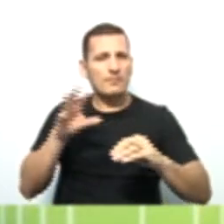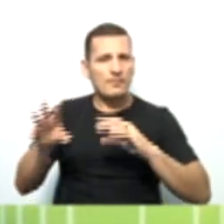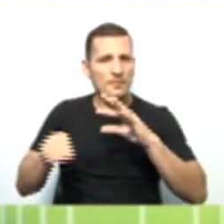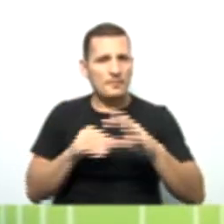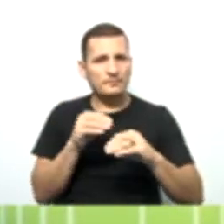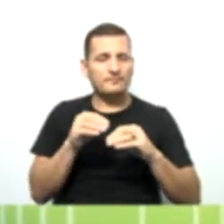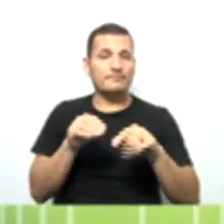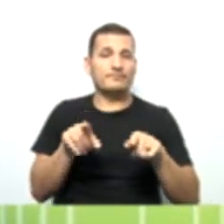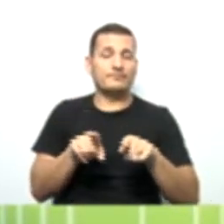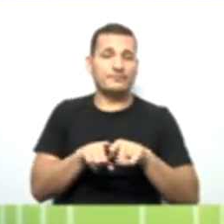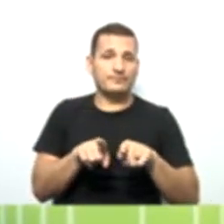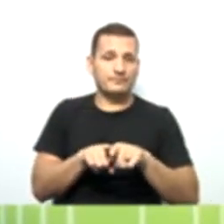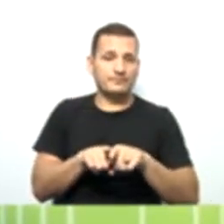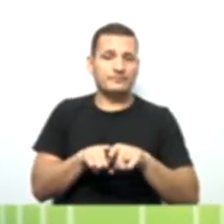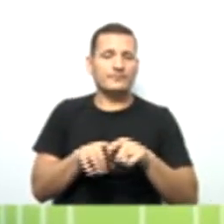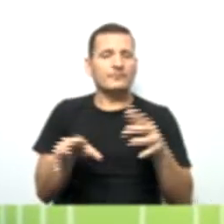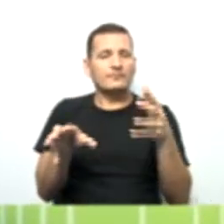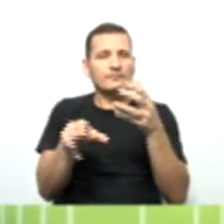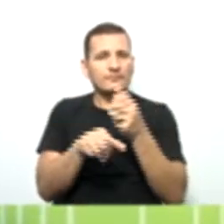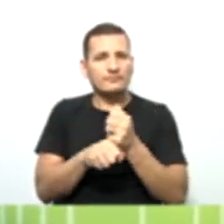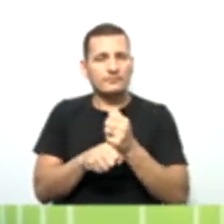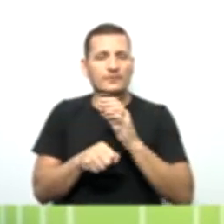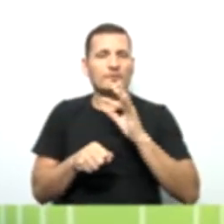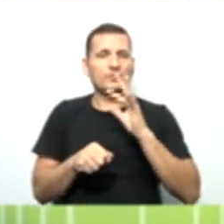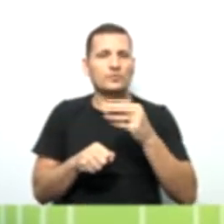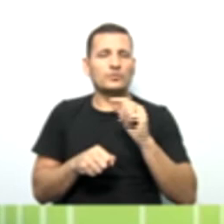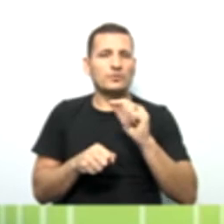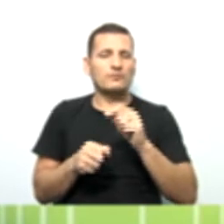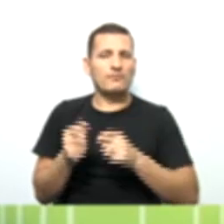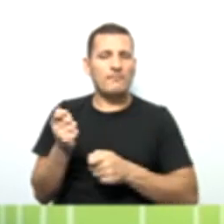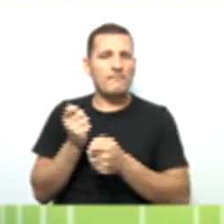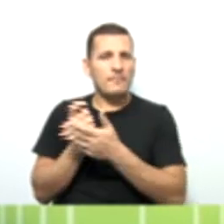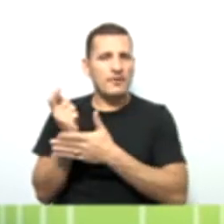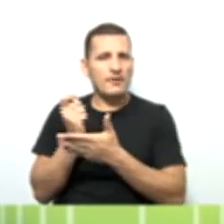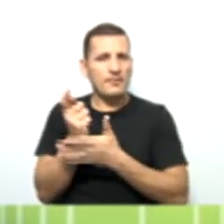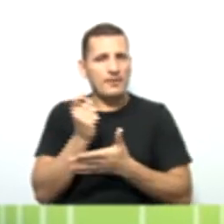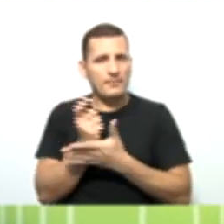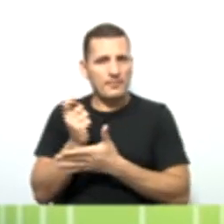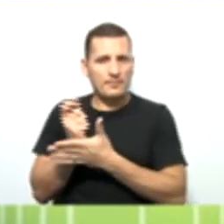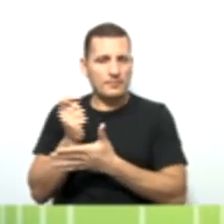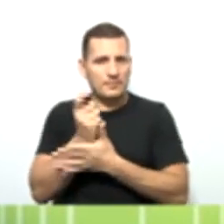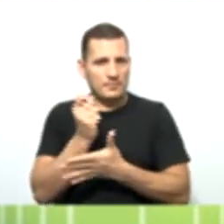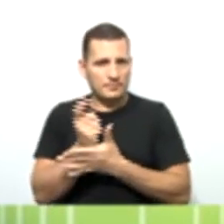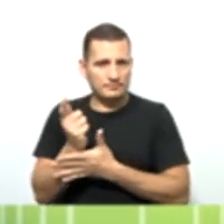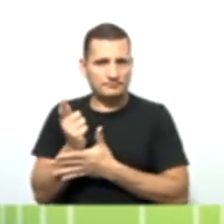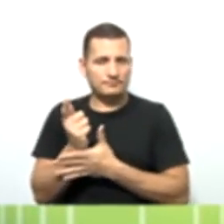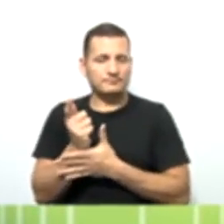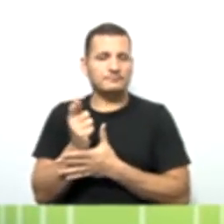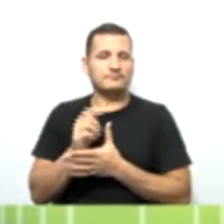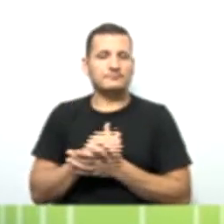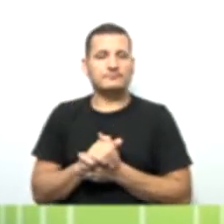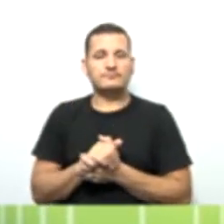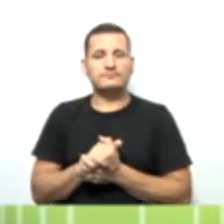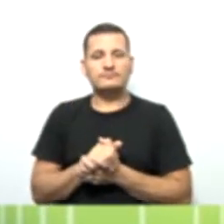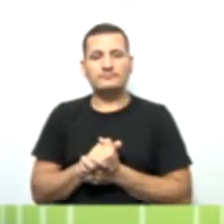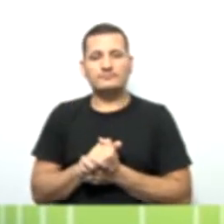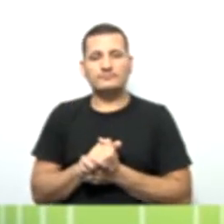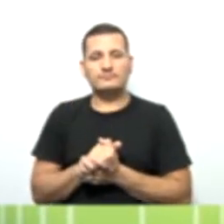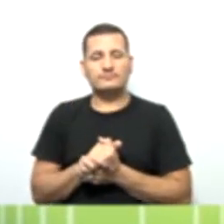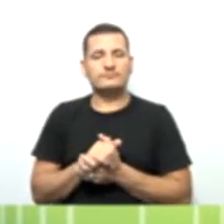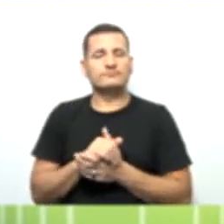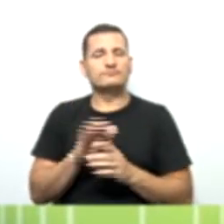você somou tudo que, o que vai, que saiu do seu bolso, né? O que tirou dinheiro da cooperativa, ali